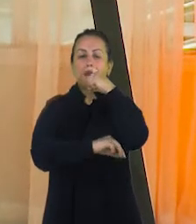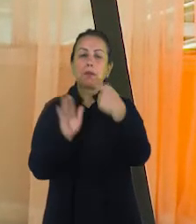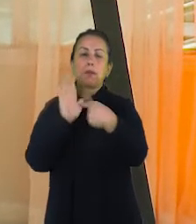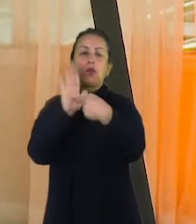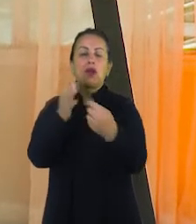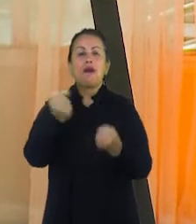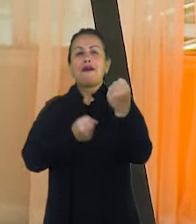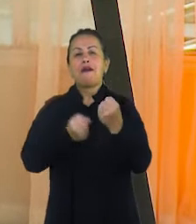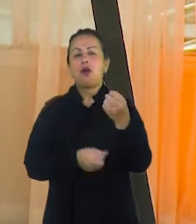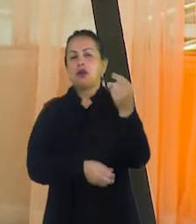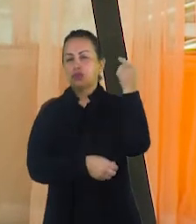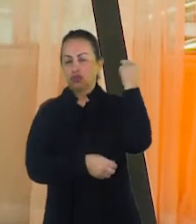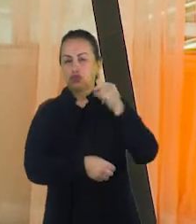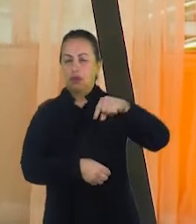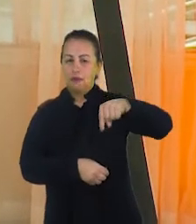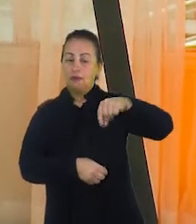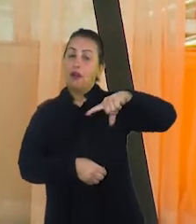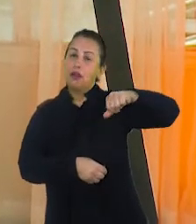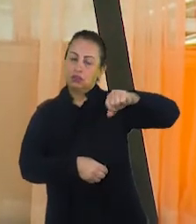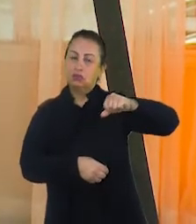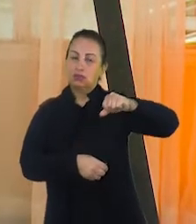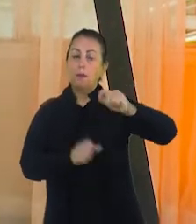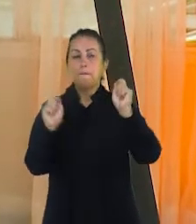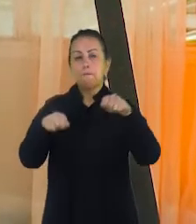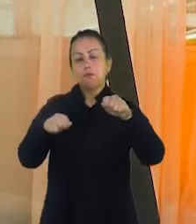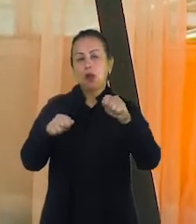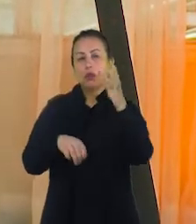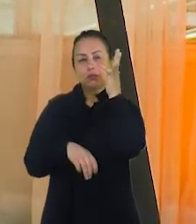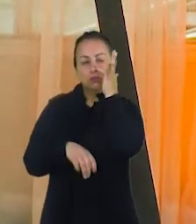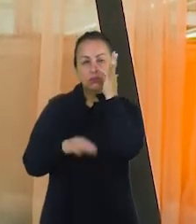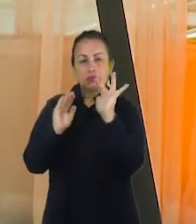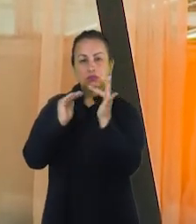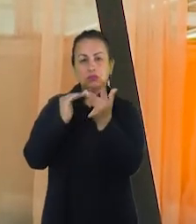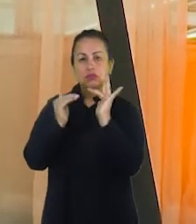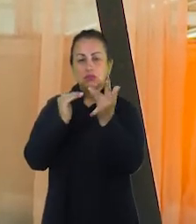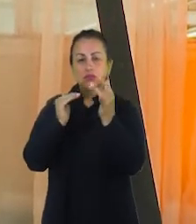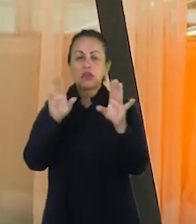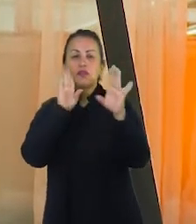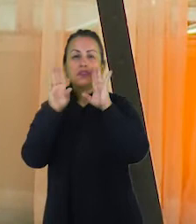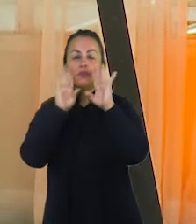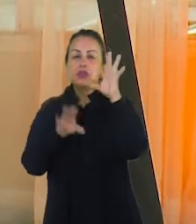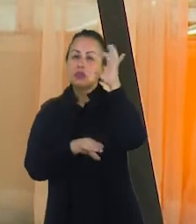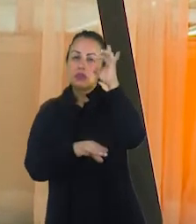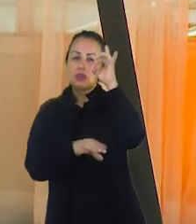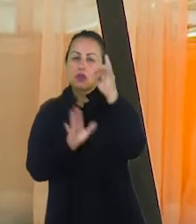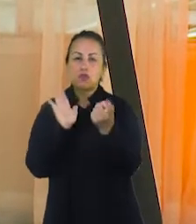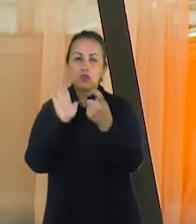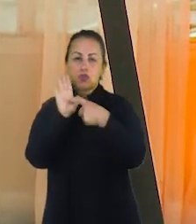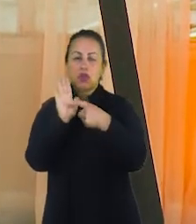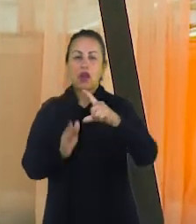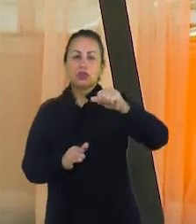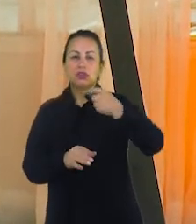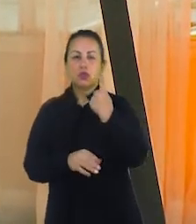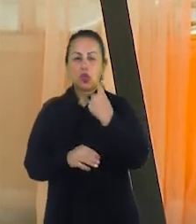com uma exposição de carros antigos aqui no Balneário. Entre nas redes sociais também do Cassino 4 Estações, no Facebook e no Instagram, e curta